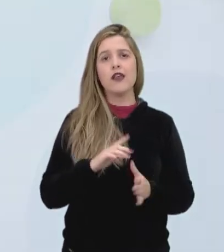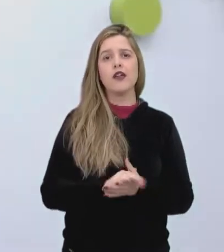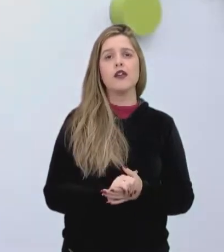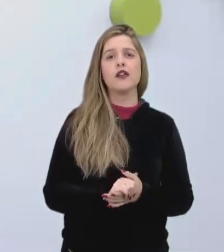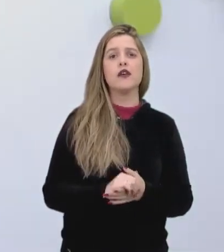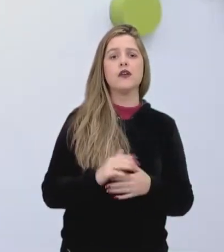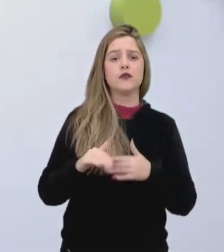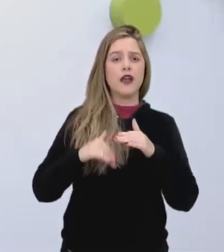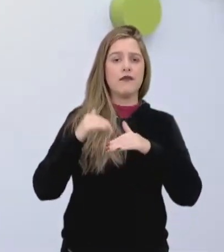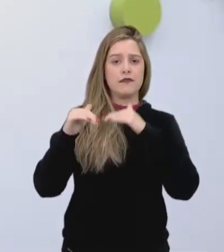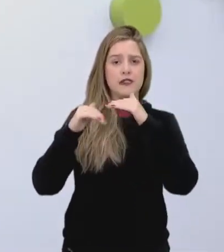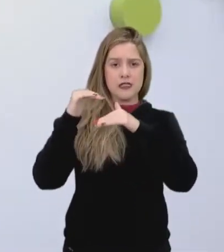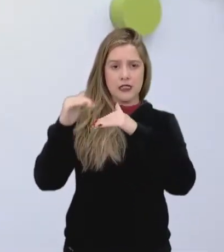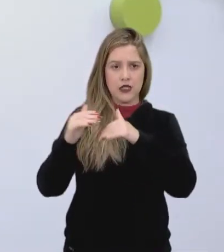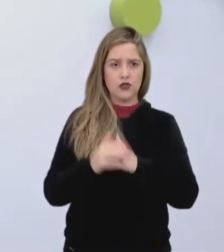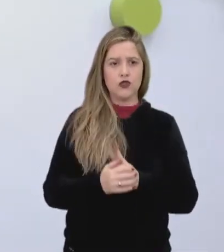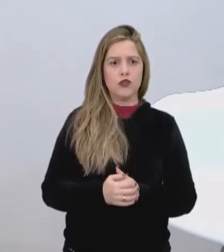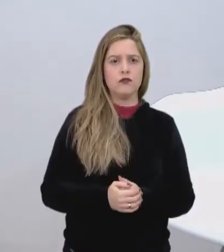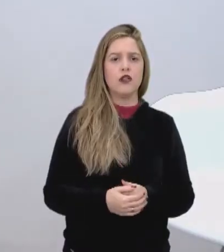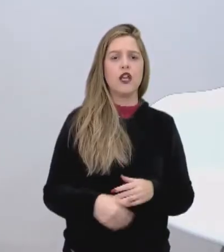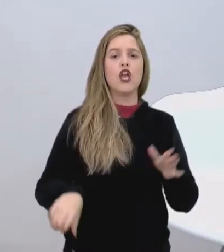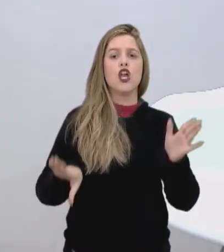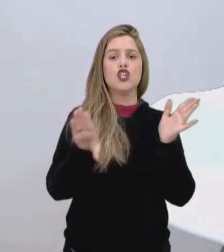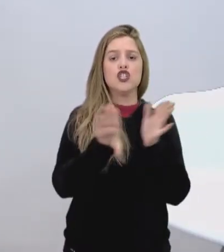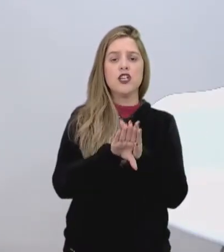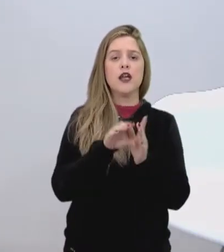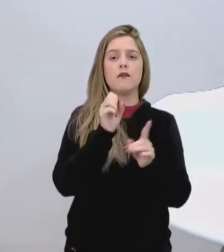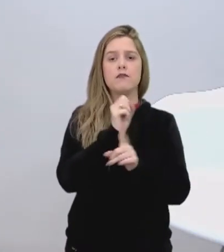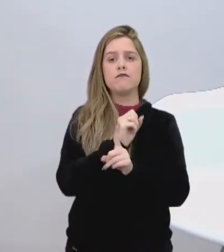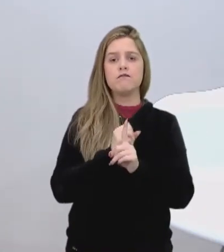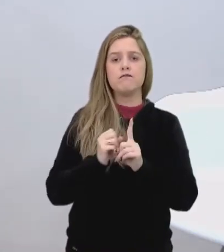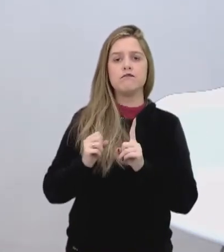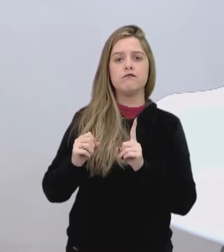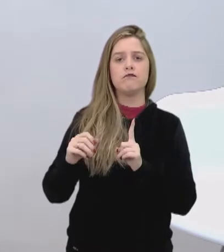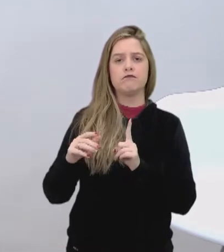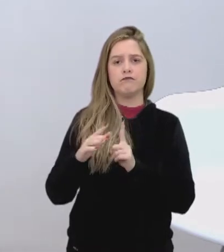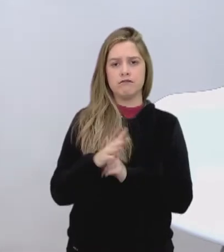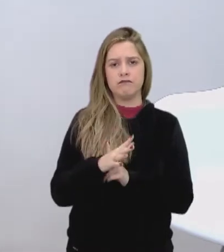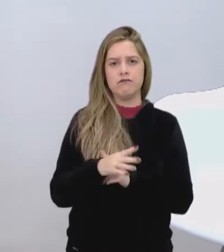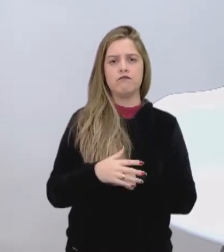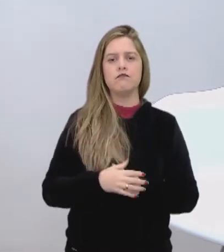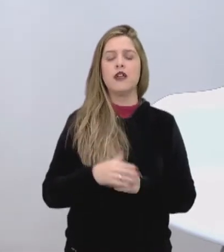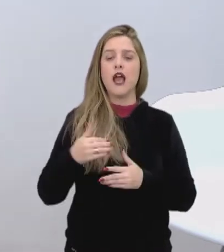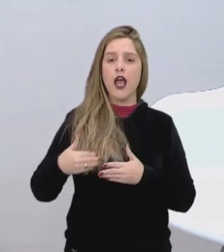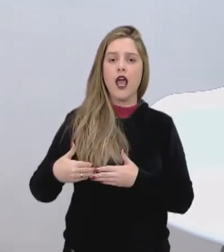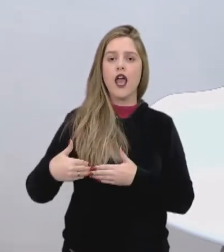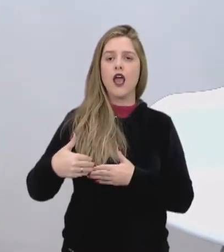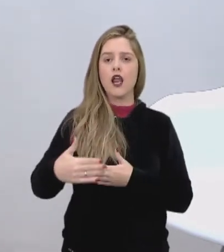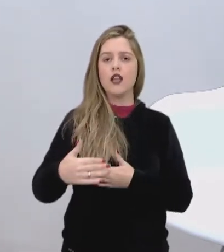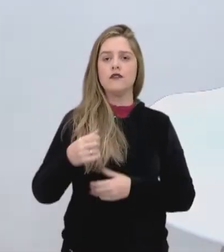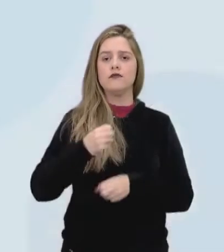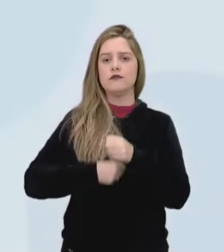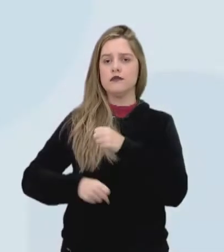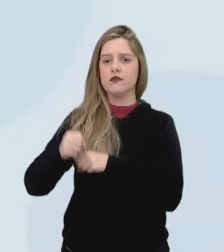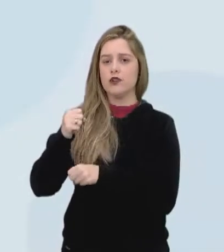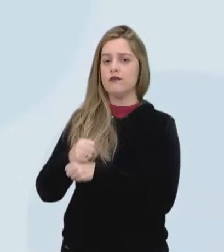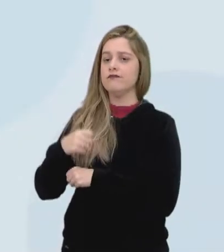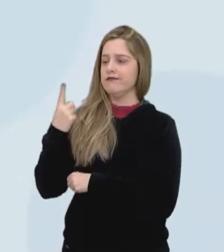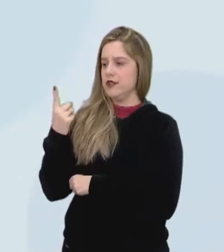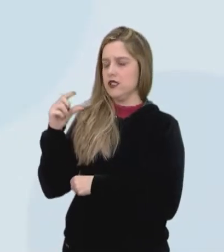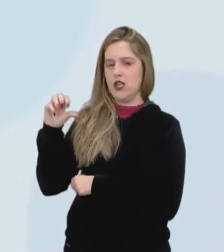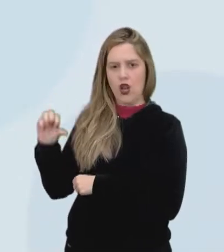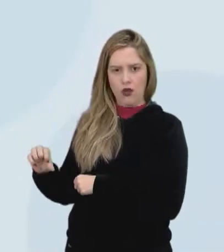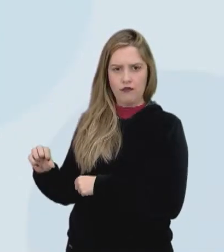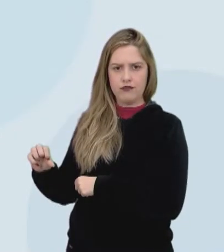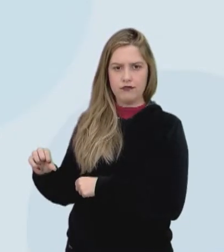avançamos e chegamos à sociedade fabril a partir do século XIX.